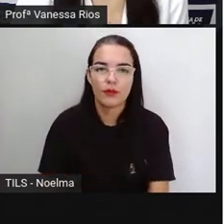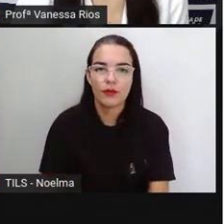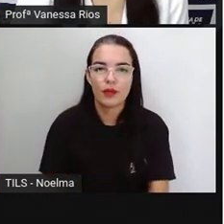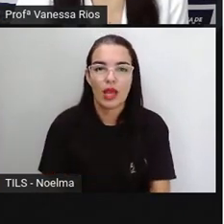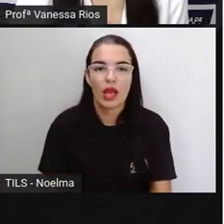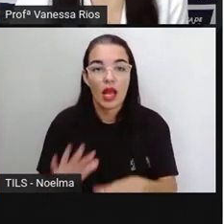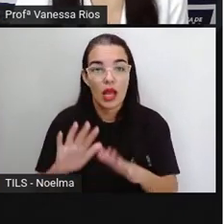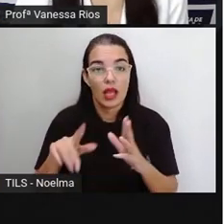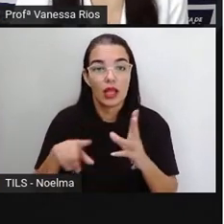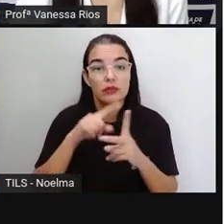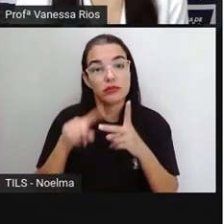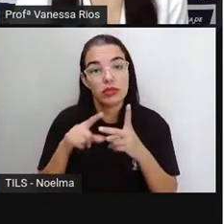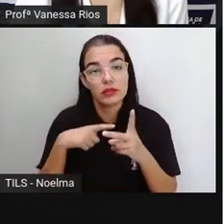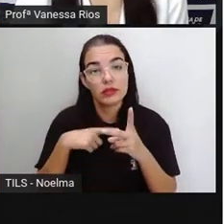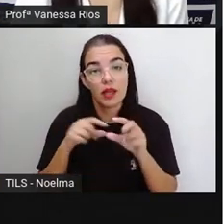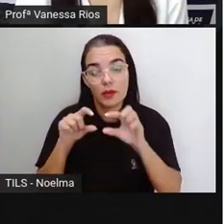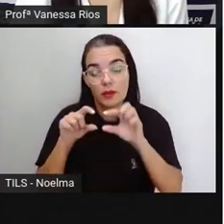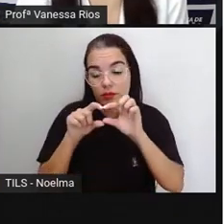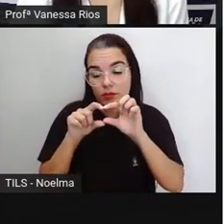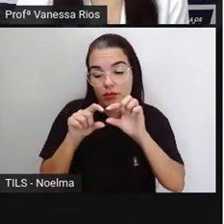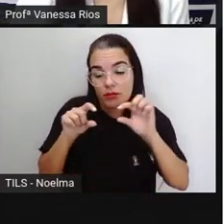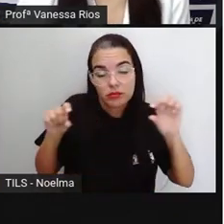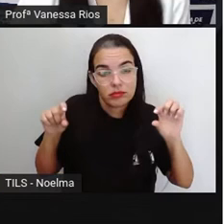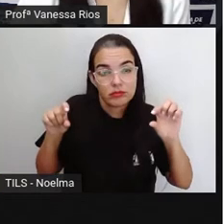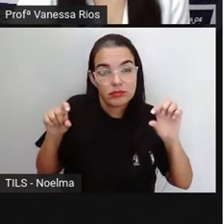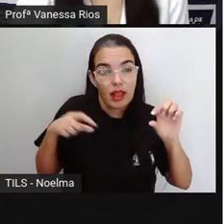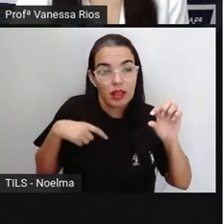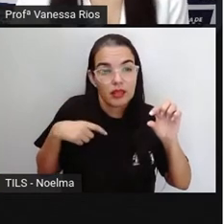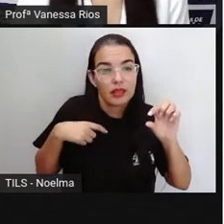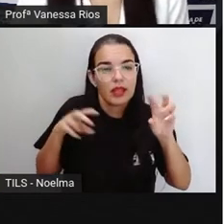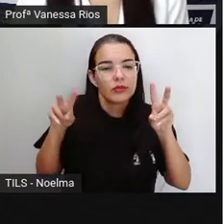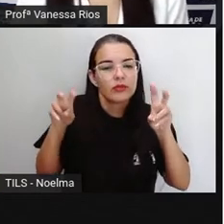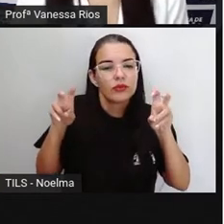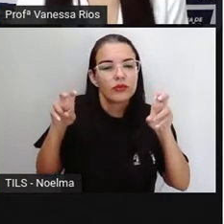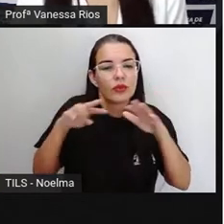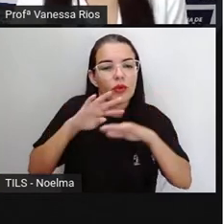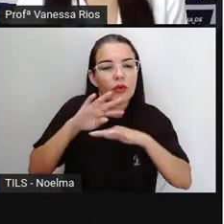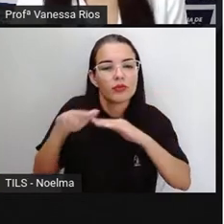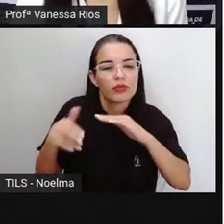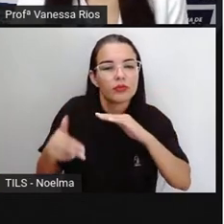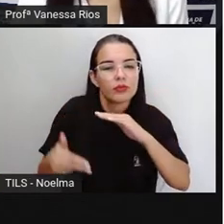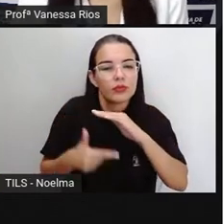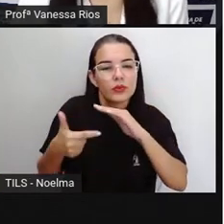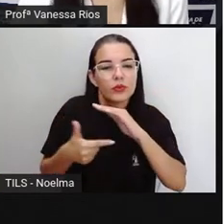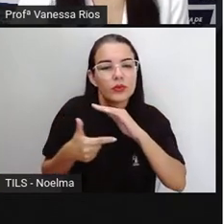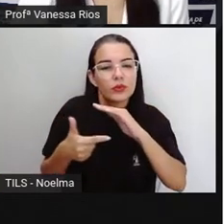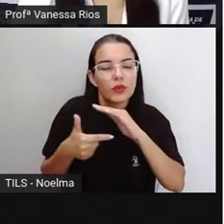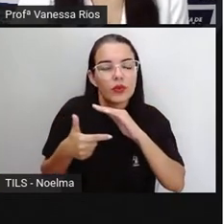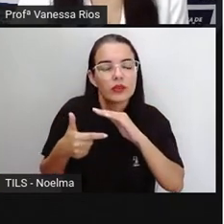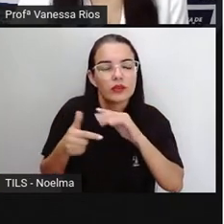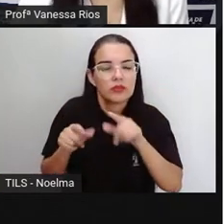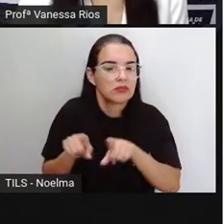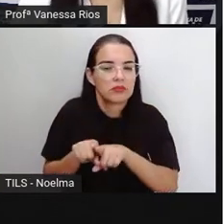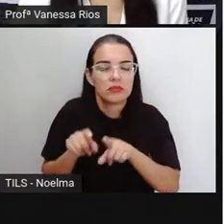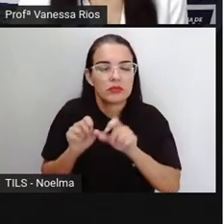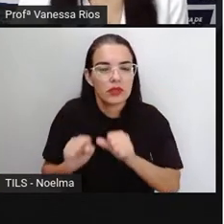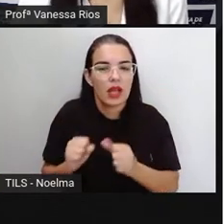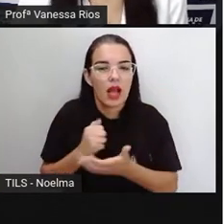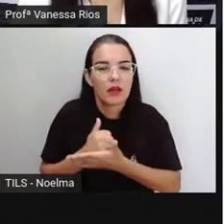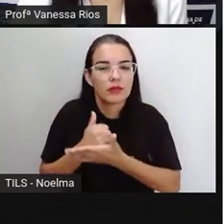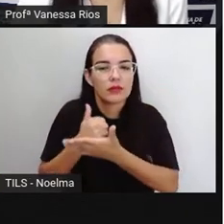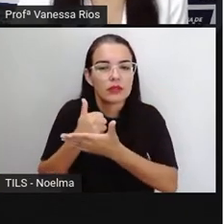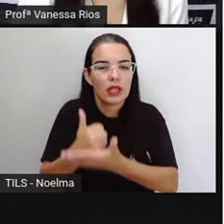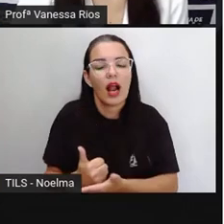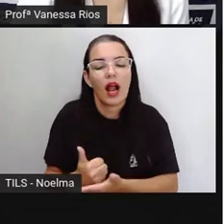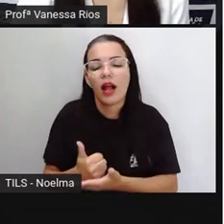percebe, não é? Uma pequena introdução ou um subtítulo ou ainda um título auxiliar. Abaixo aí do título